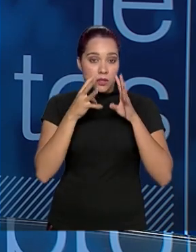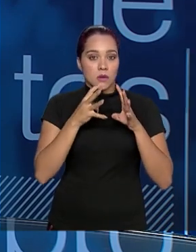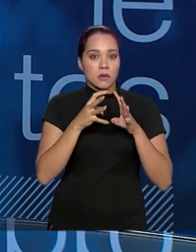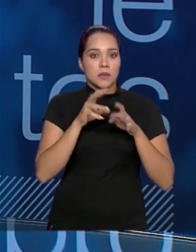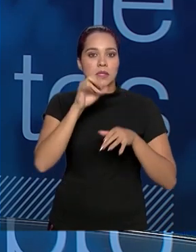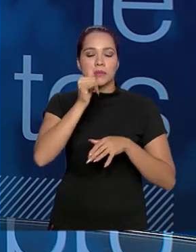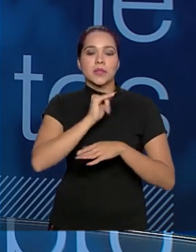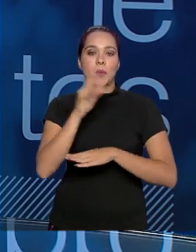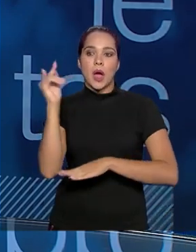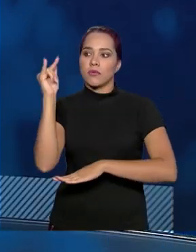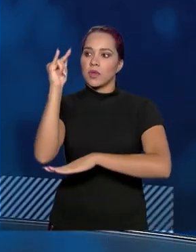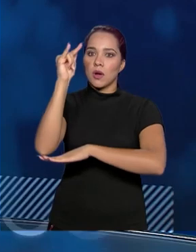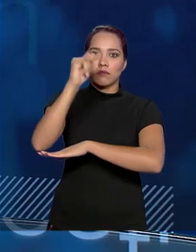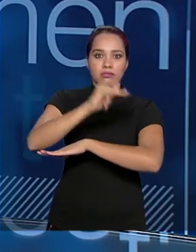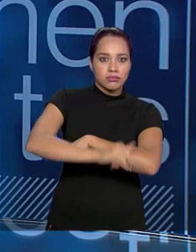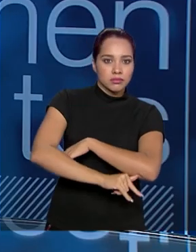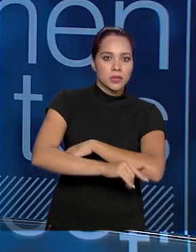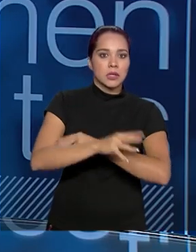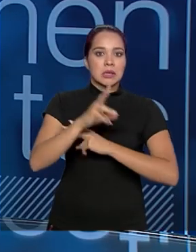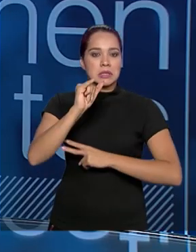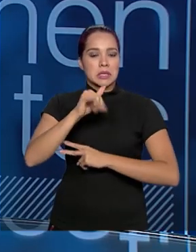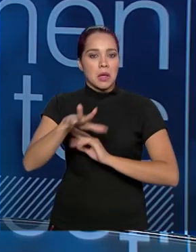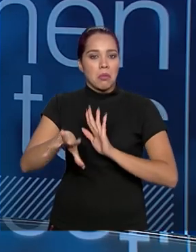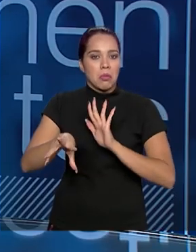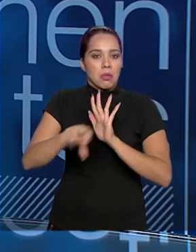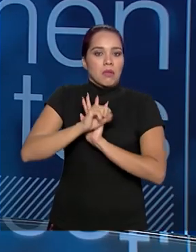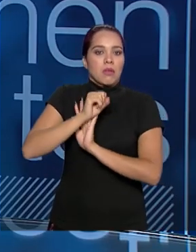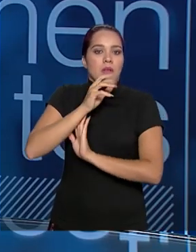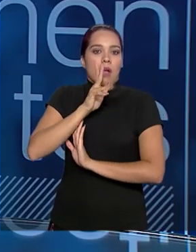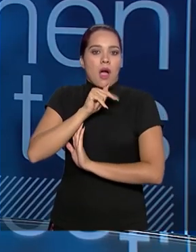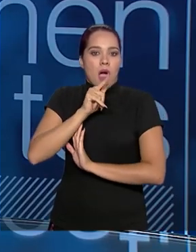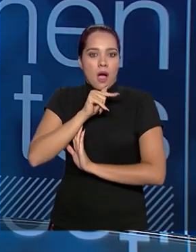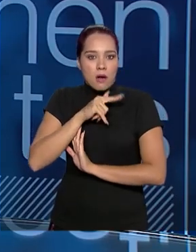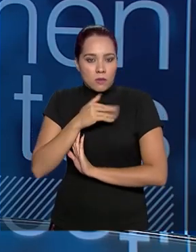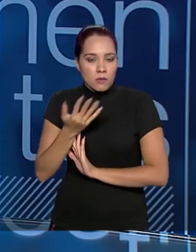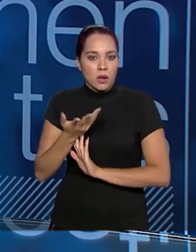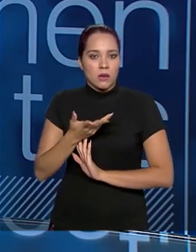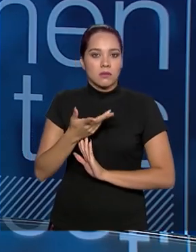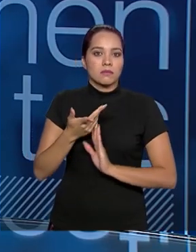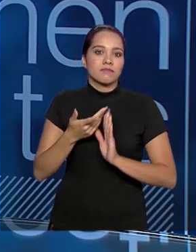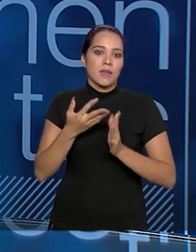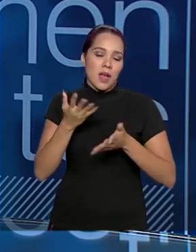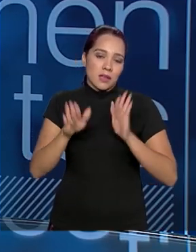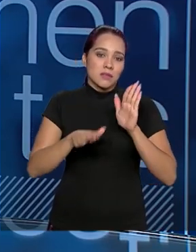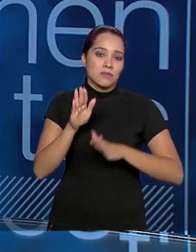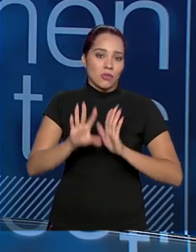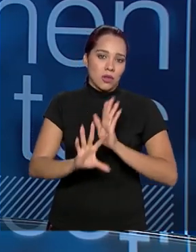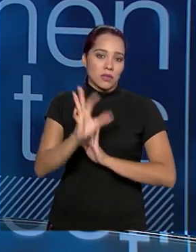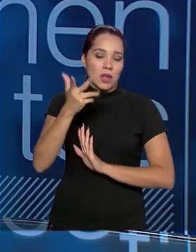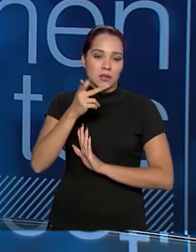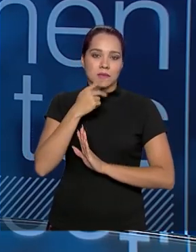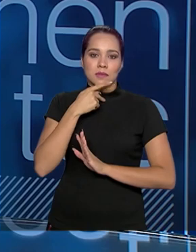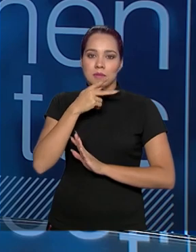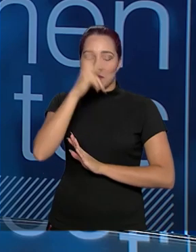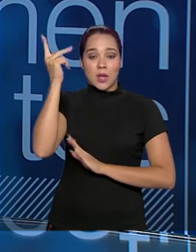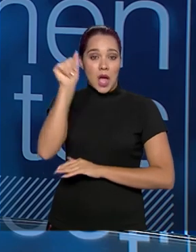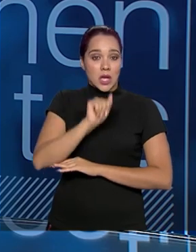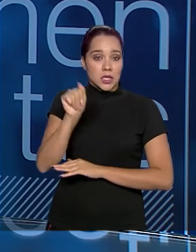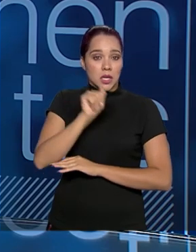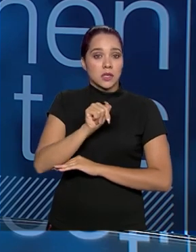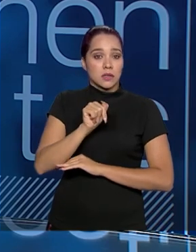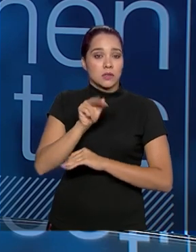quando cai um avião, quando tem uma contaminação de água, enfim, tudo isso, acaba muitas vezes caindo nos colos das agências